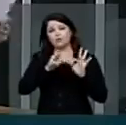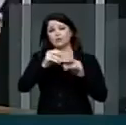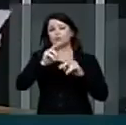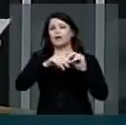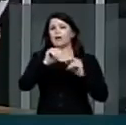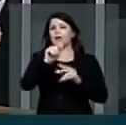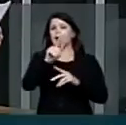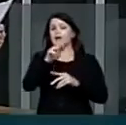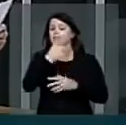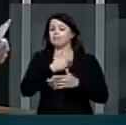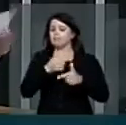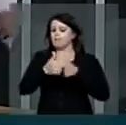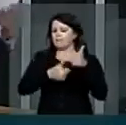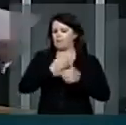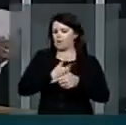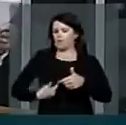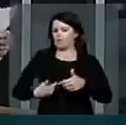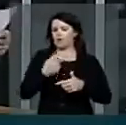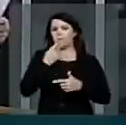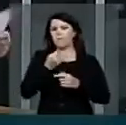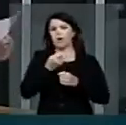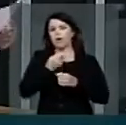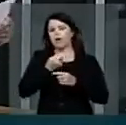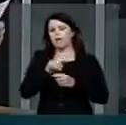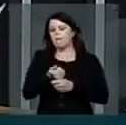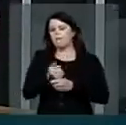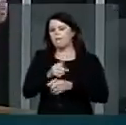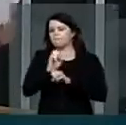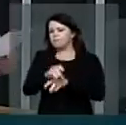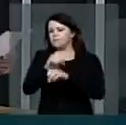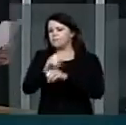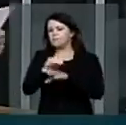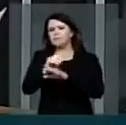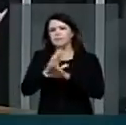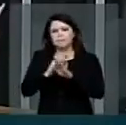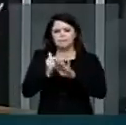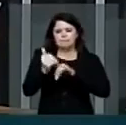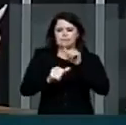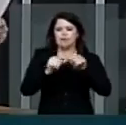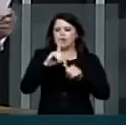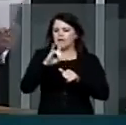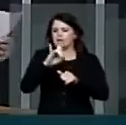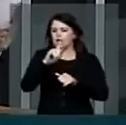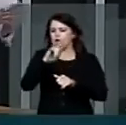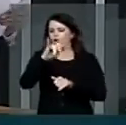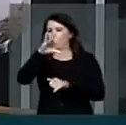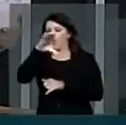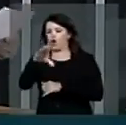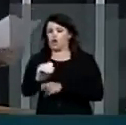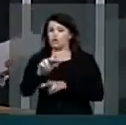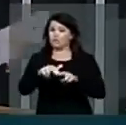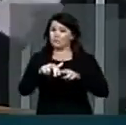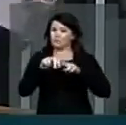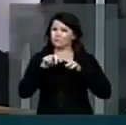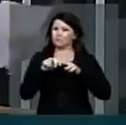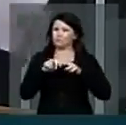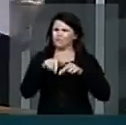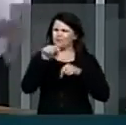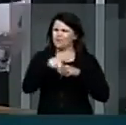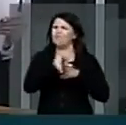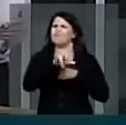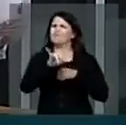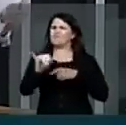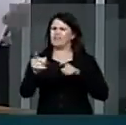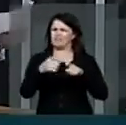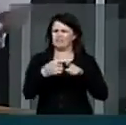agentes do governo para a doutrinação ideológica. Por conseguinte, esses serão